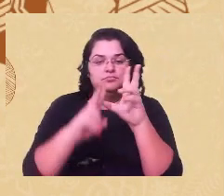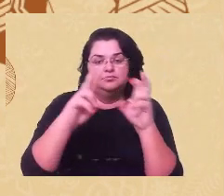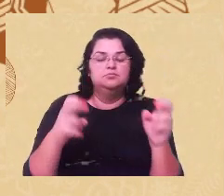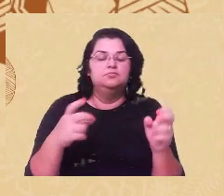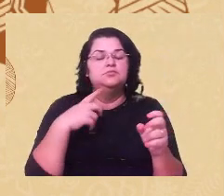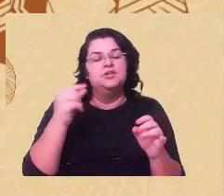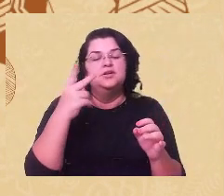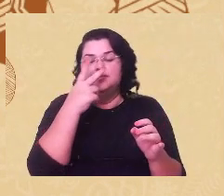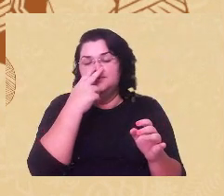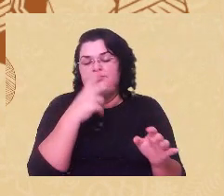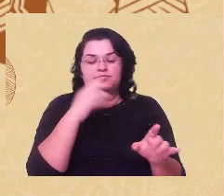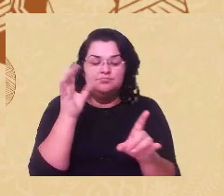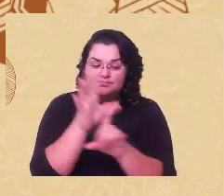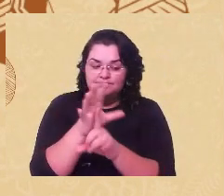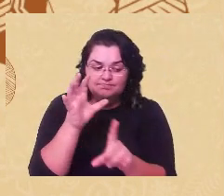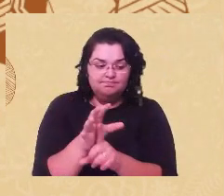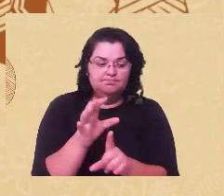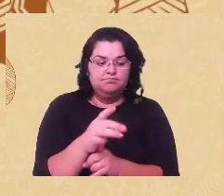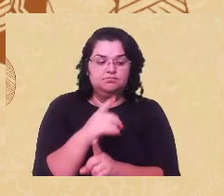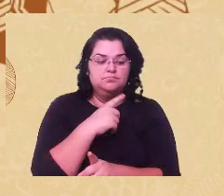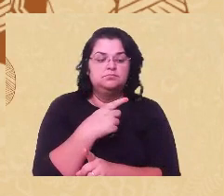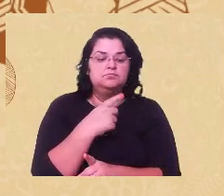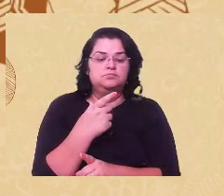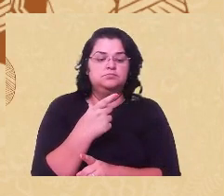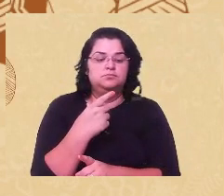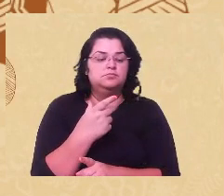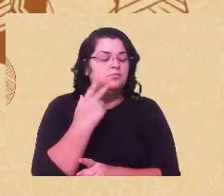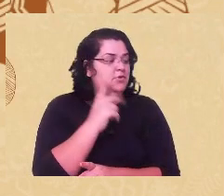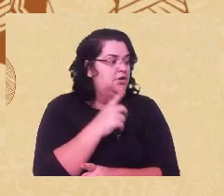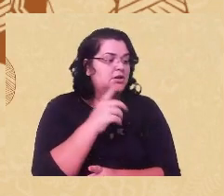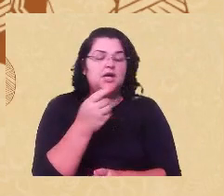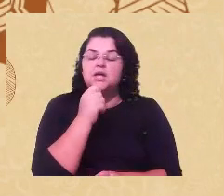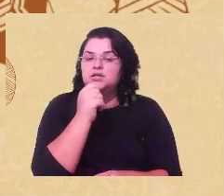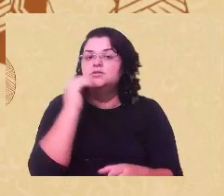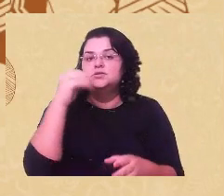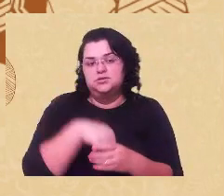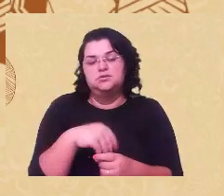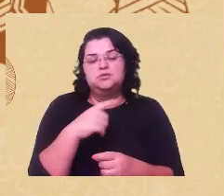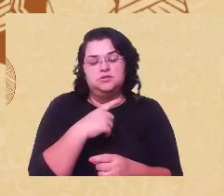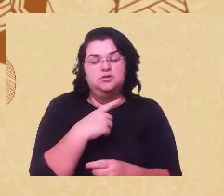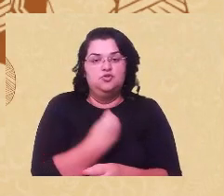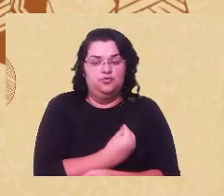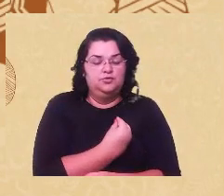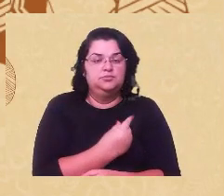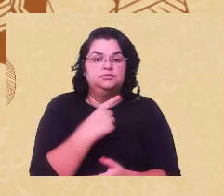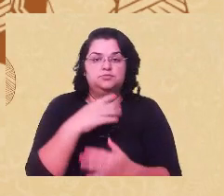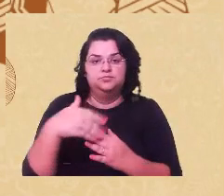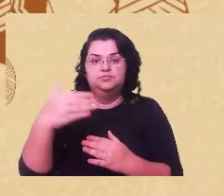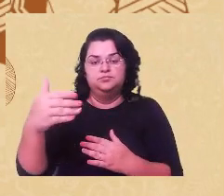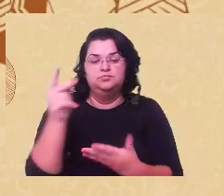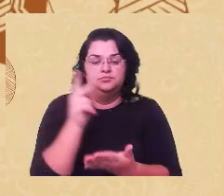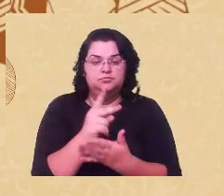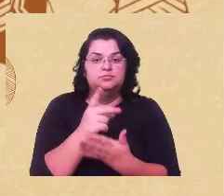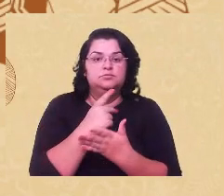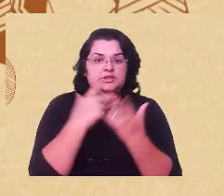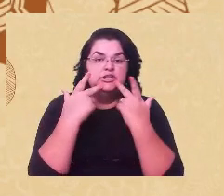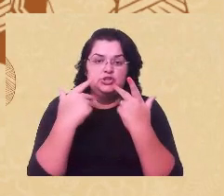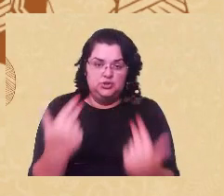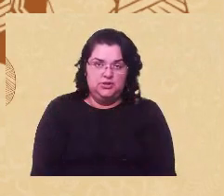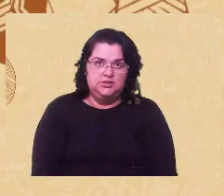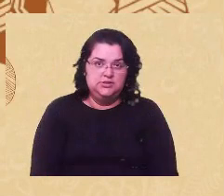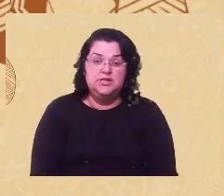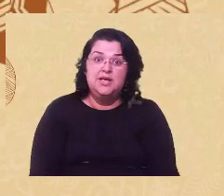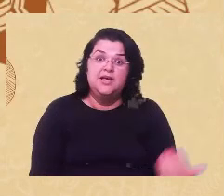ataques, né? Inclusive, o que nós vivenciamos por grupos da nossa própria categoria profissional. Diante disso,